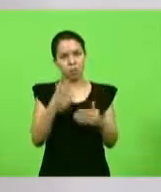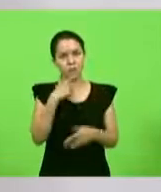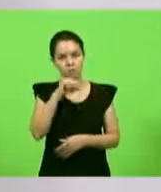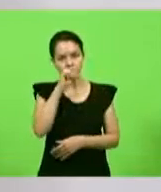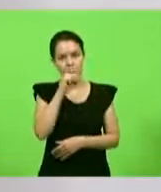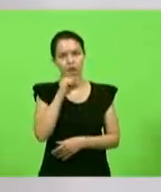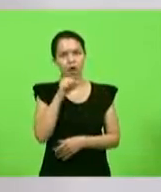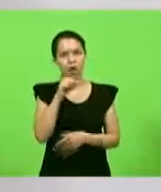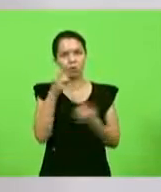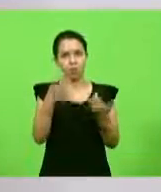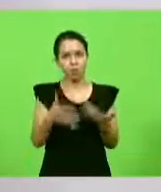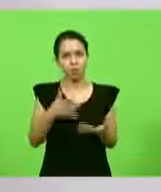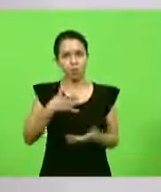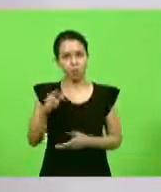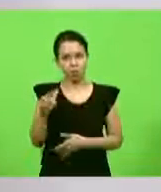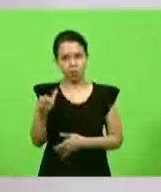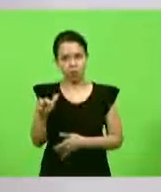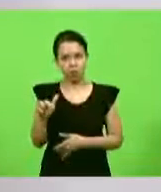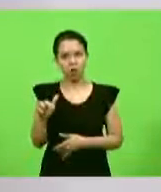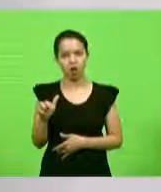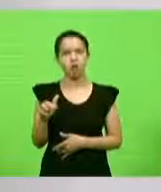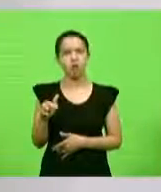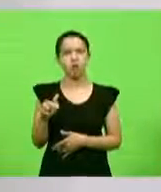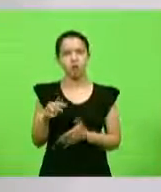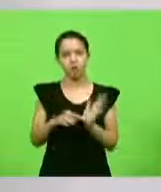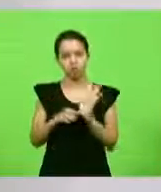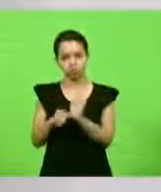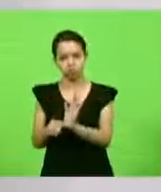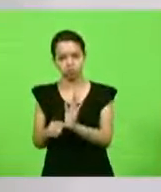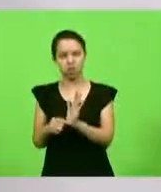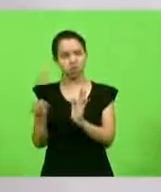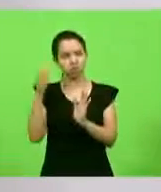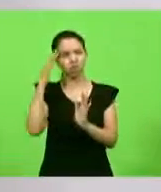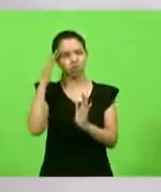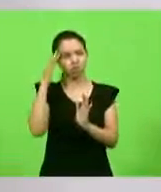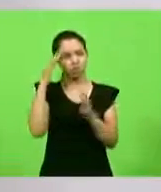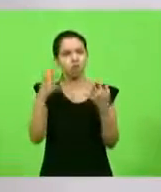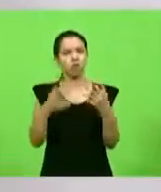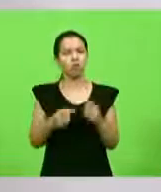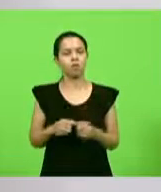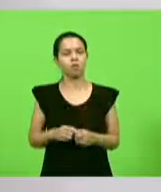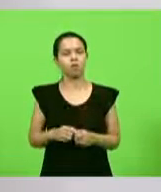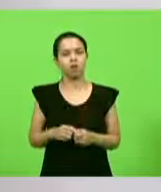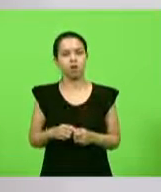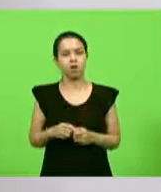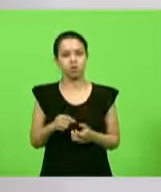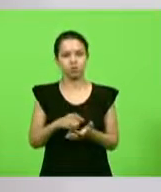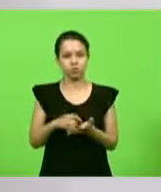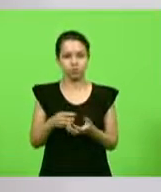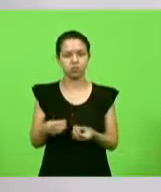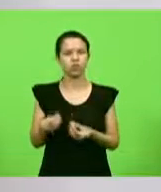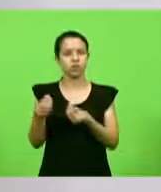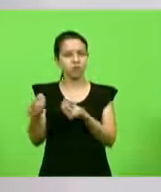apresentei o vídeo para o meu irmão, meu irmão estudou, entendeu, compreendeu e receitou para ele, para concluir, presidente,